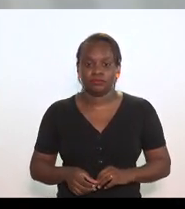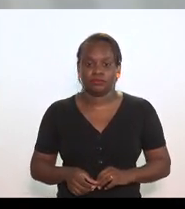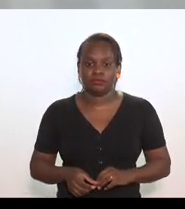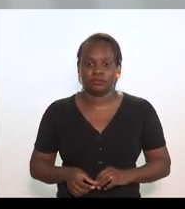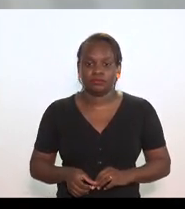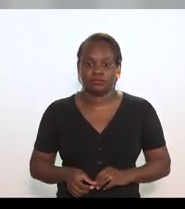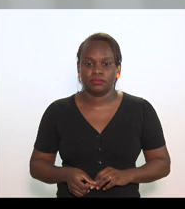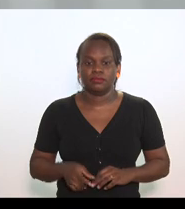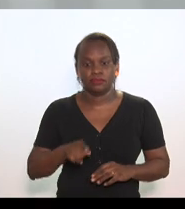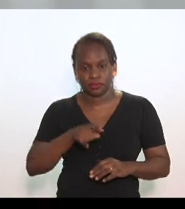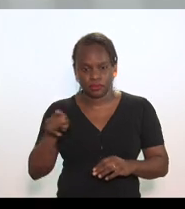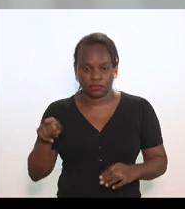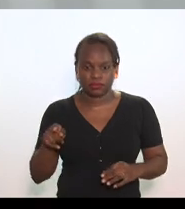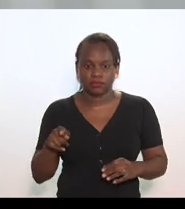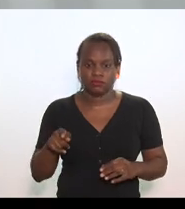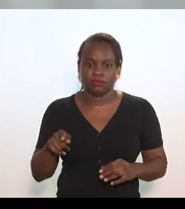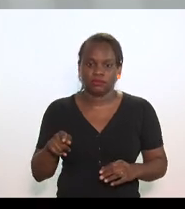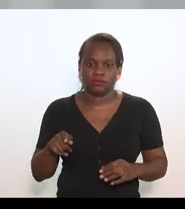vocês